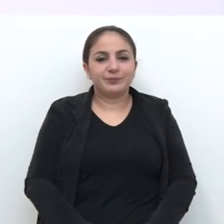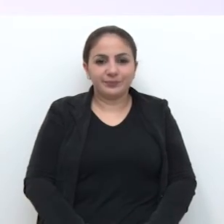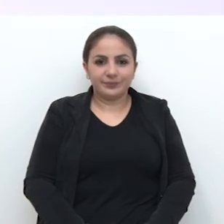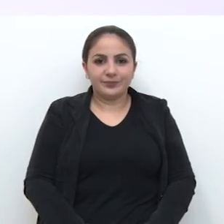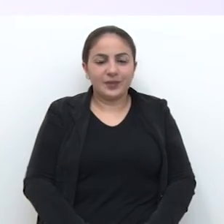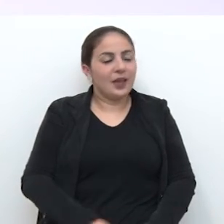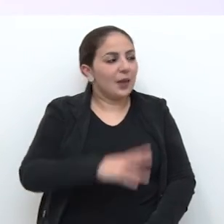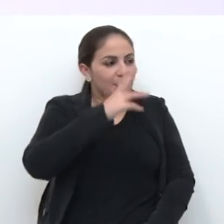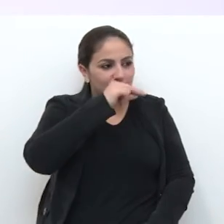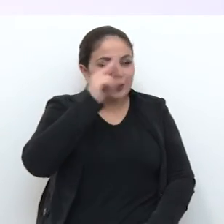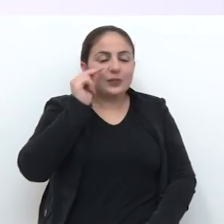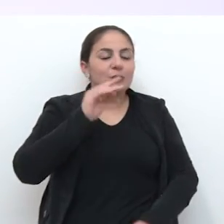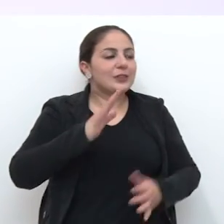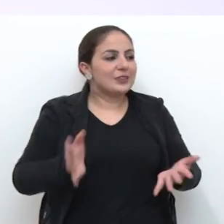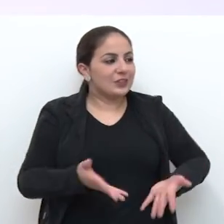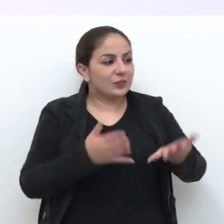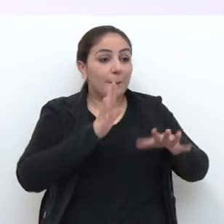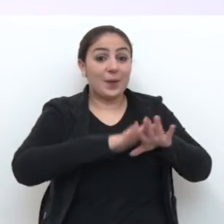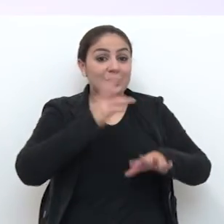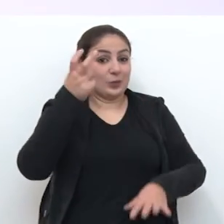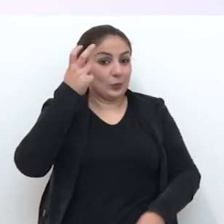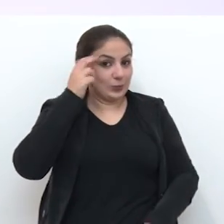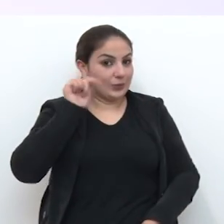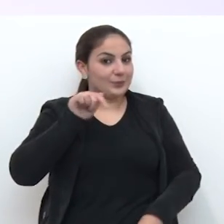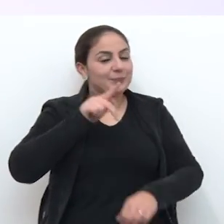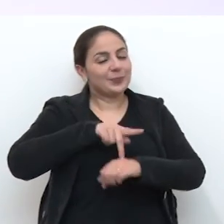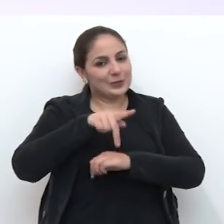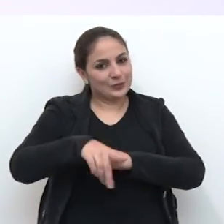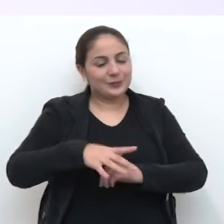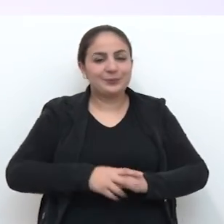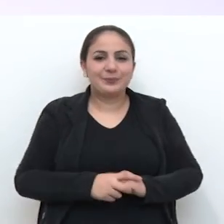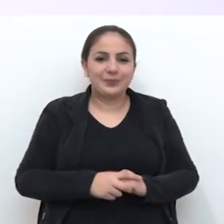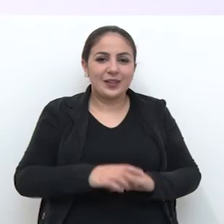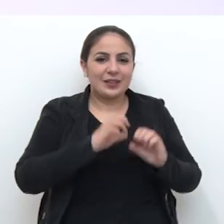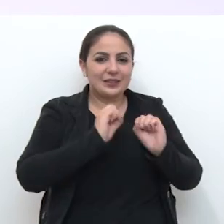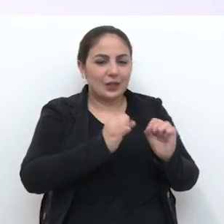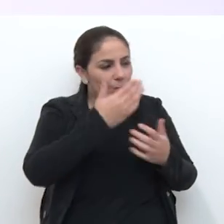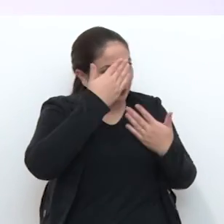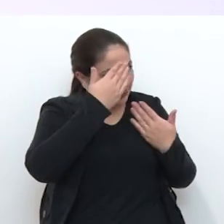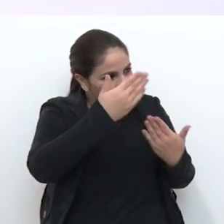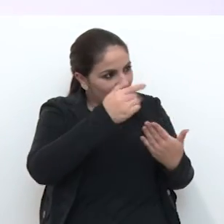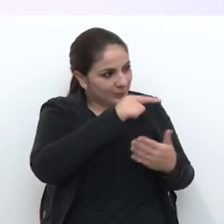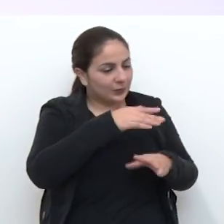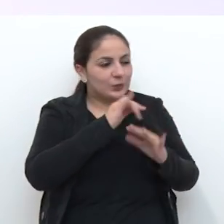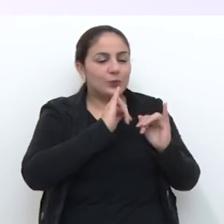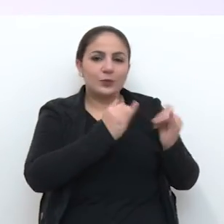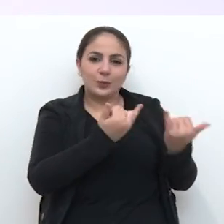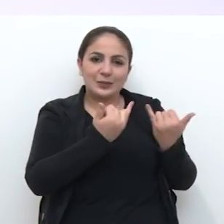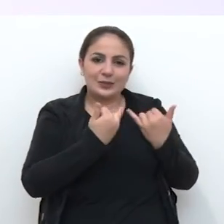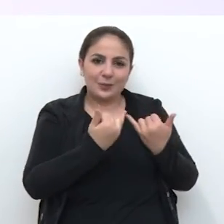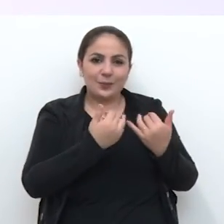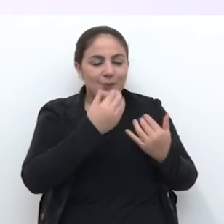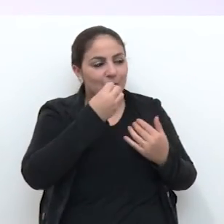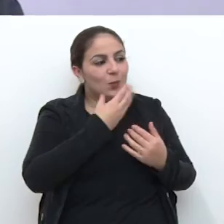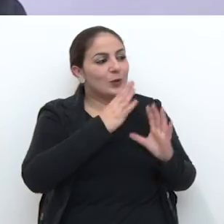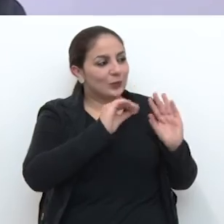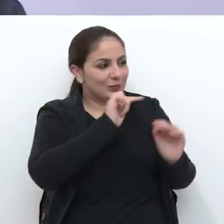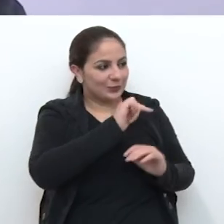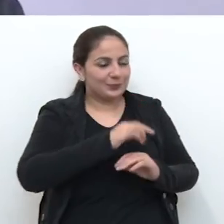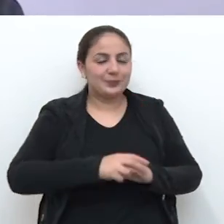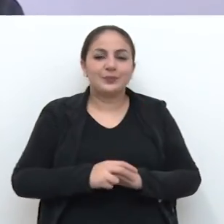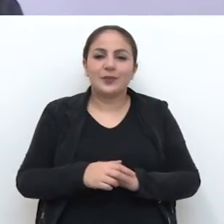Prefeitura, então, incentivando cada vez mais a cultura aqui em Passo Fundo. Secretário, obrigada pelas informações e uma ótima noite a ti.